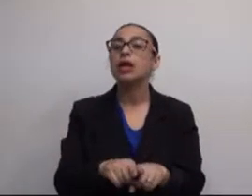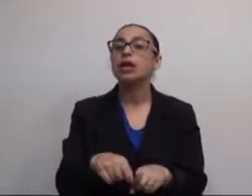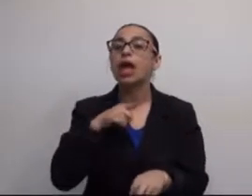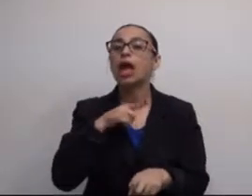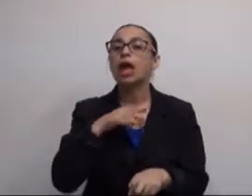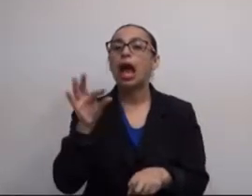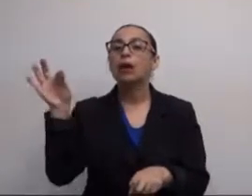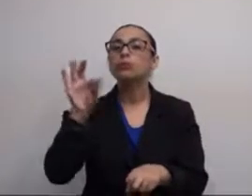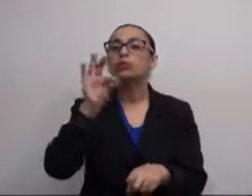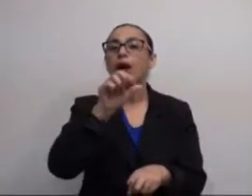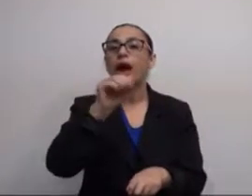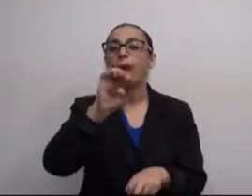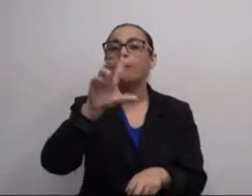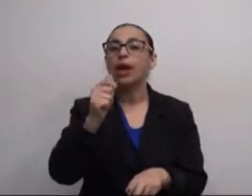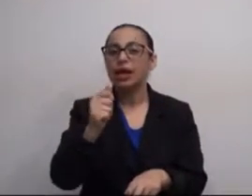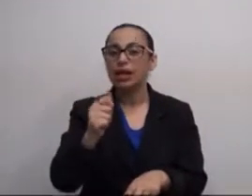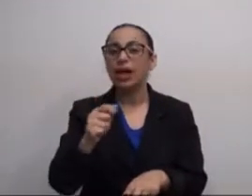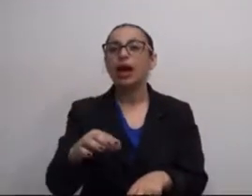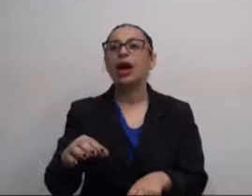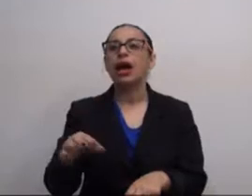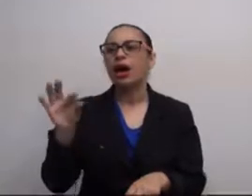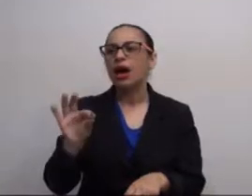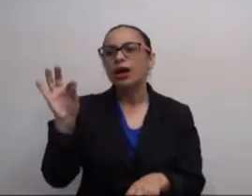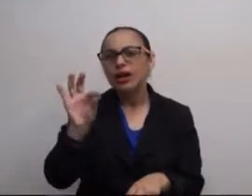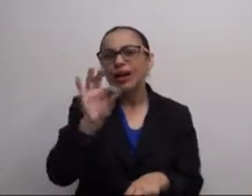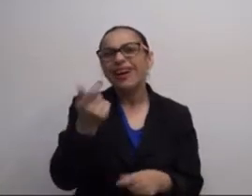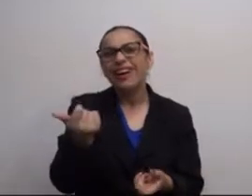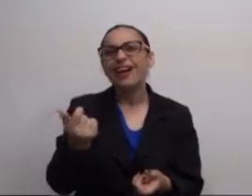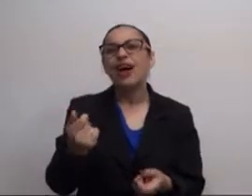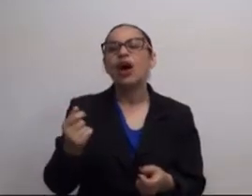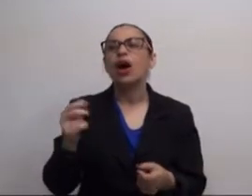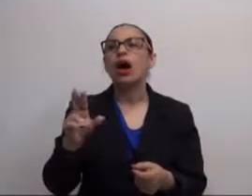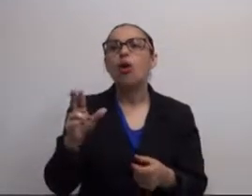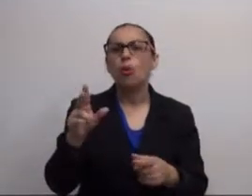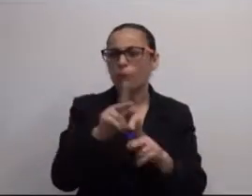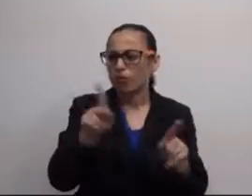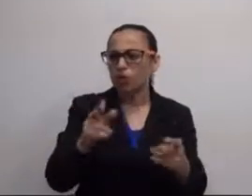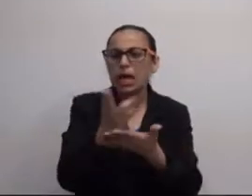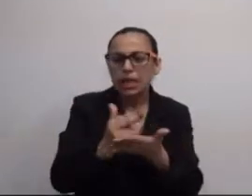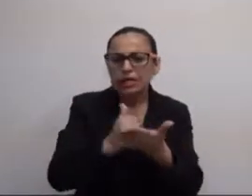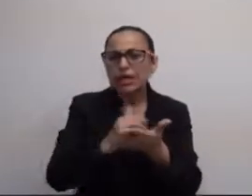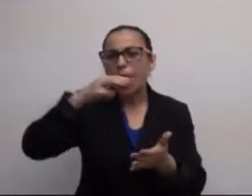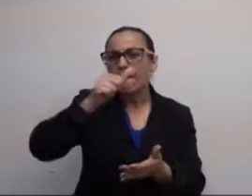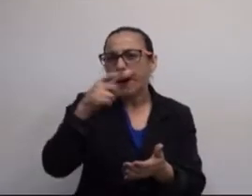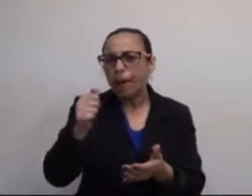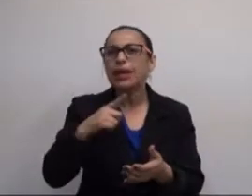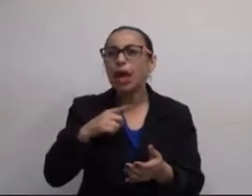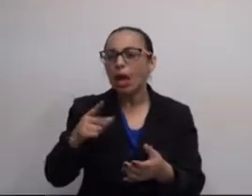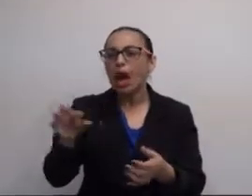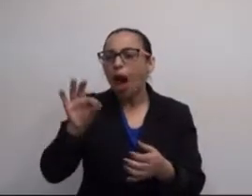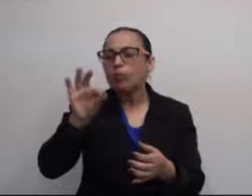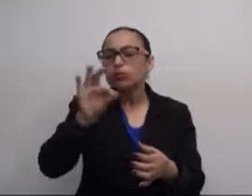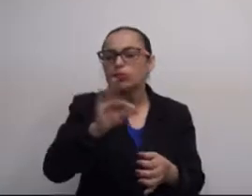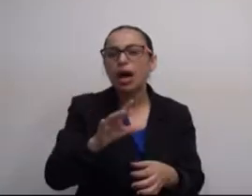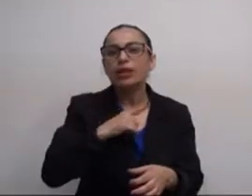telefones. E eles têm uma pequena abelhinha que funciona muito pra quando eles fazem mapa. A professora